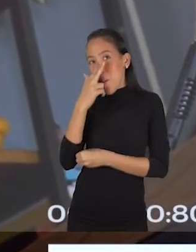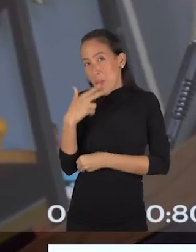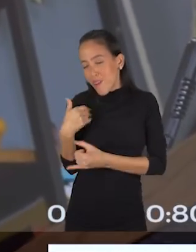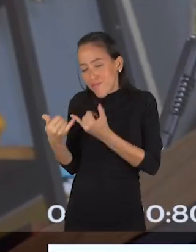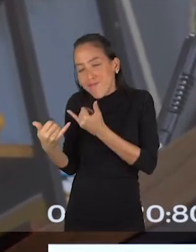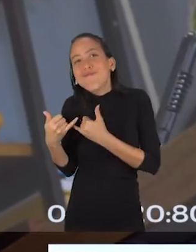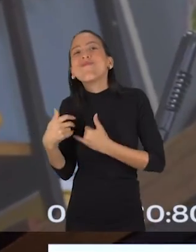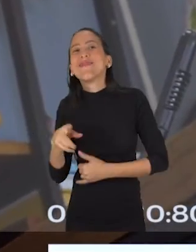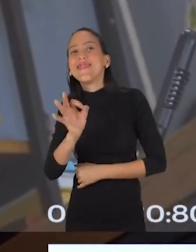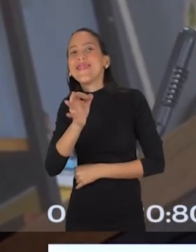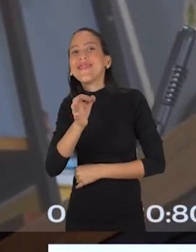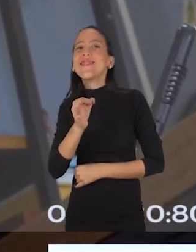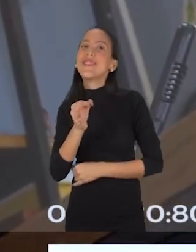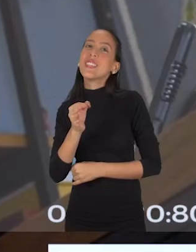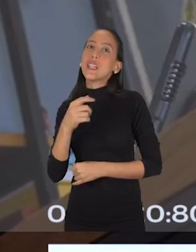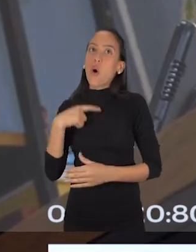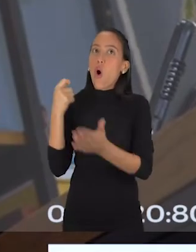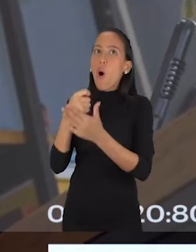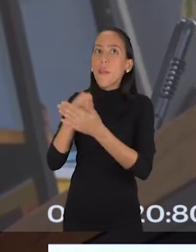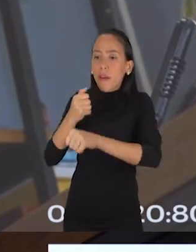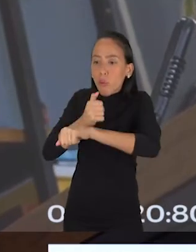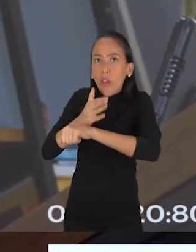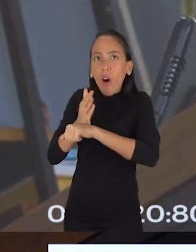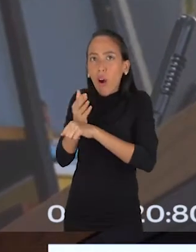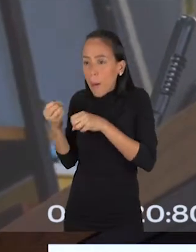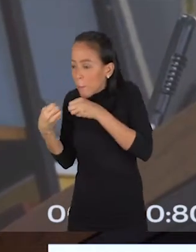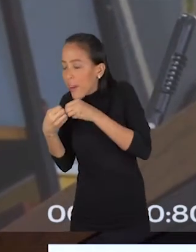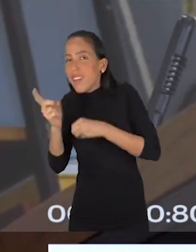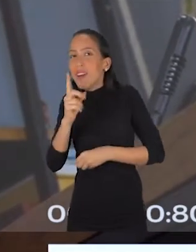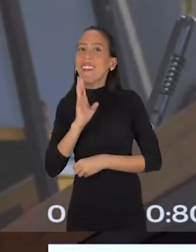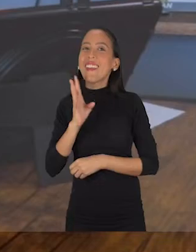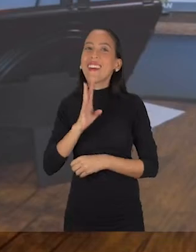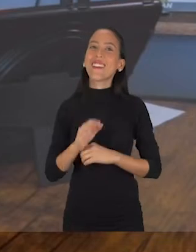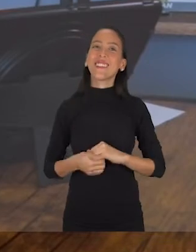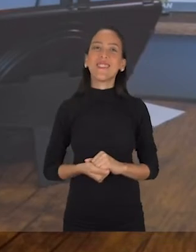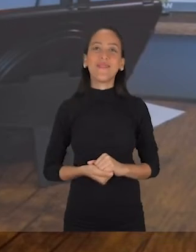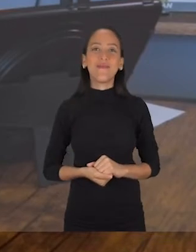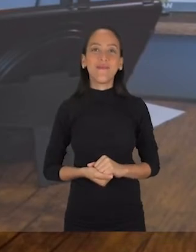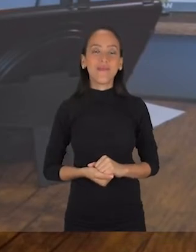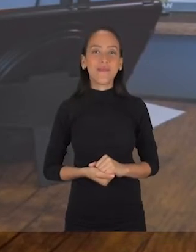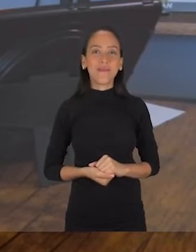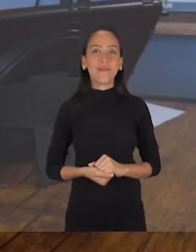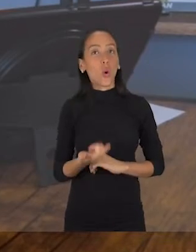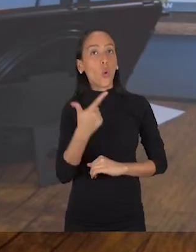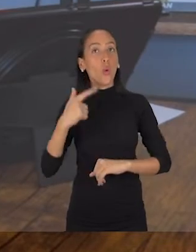parece que eu estou pertinho de você, o que não quer dizer que eu preciso usar isso o tempo todo, mas que é legal é, né? Outro toque importante é sempre